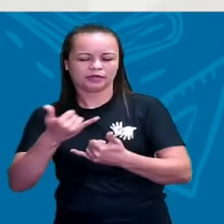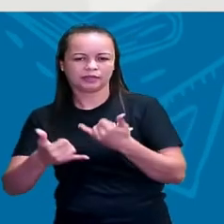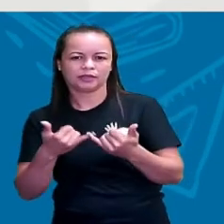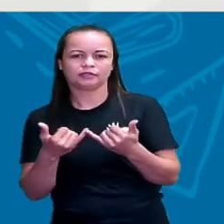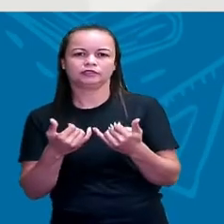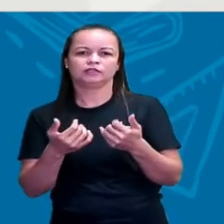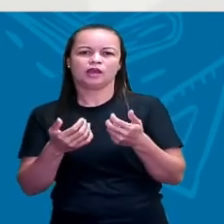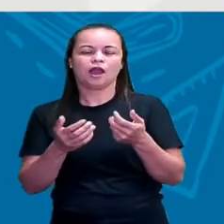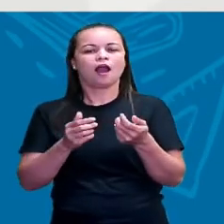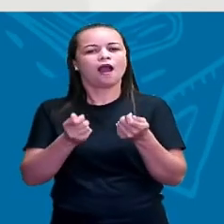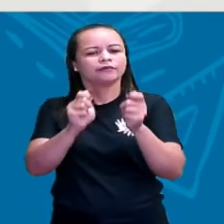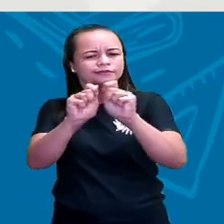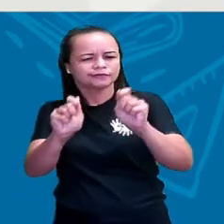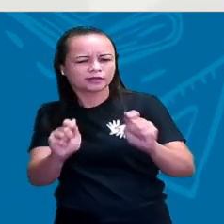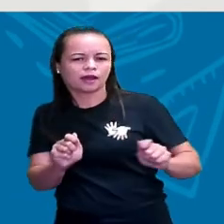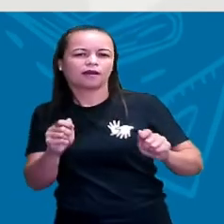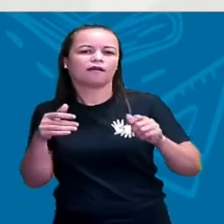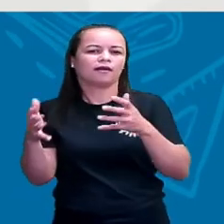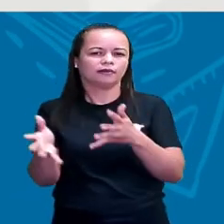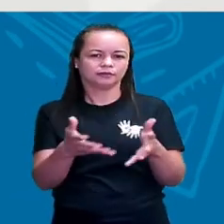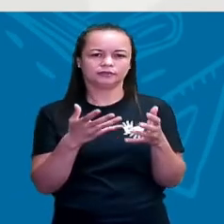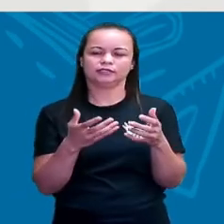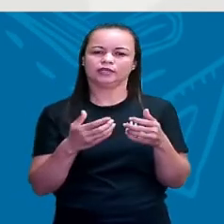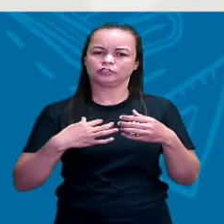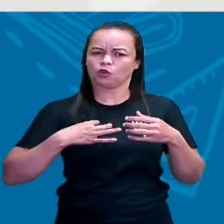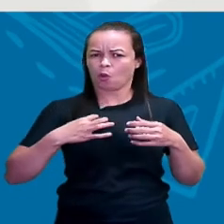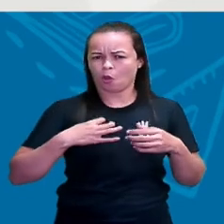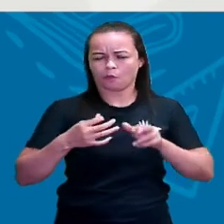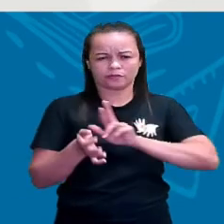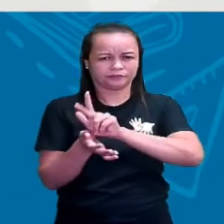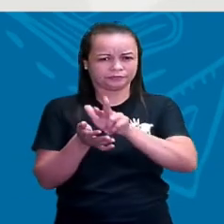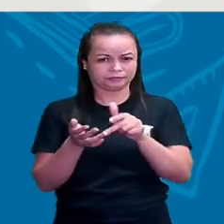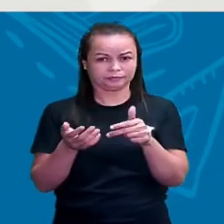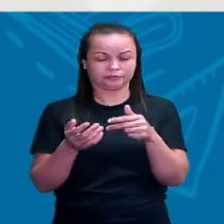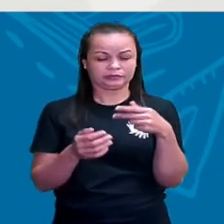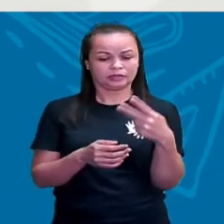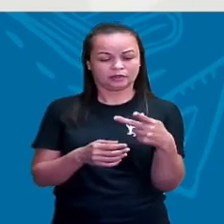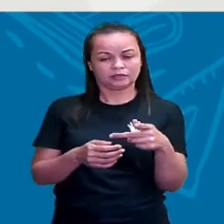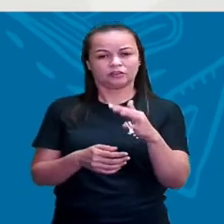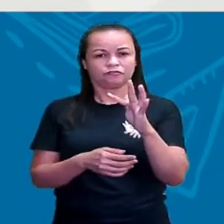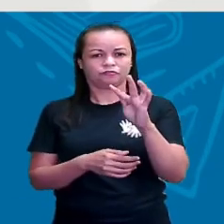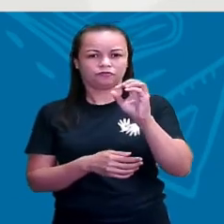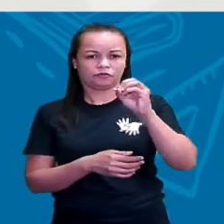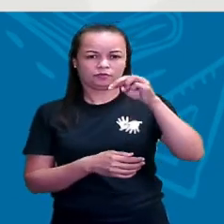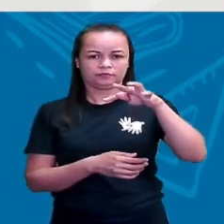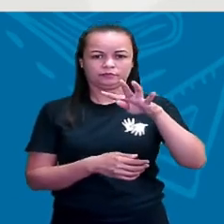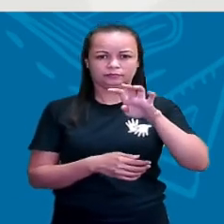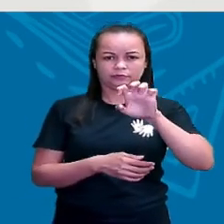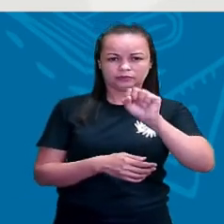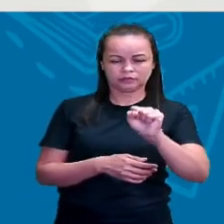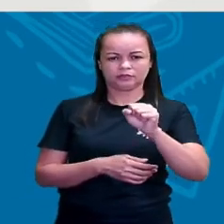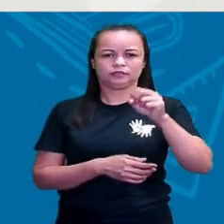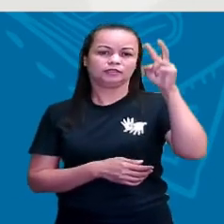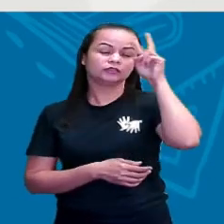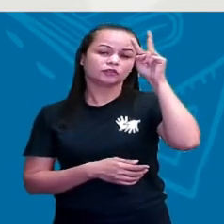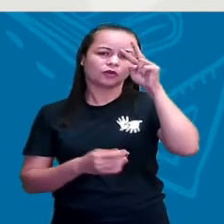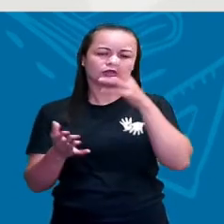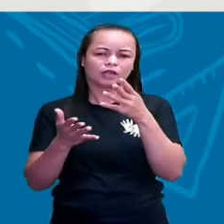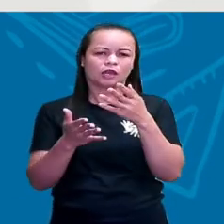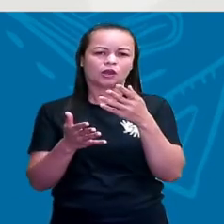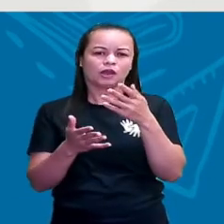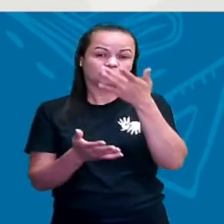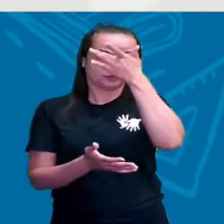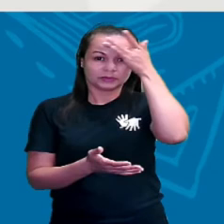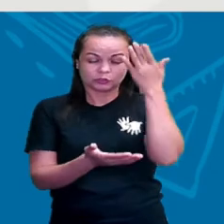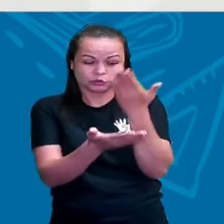artes, as vestimentas, né? E essas fontes históricas, o historiador, ele estuda sobre elas,